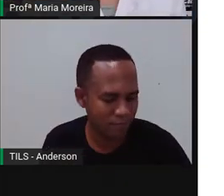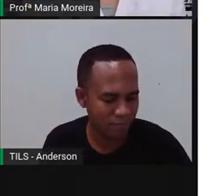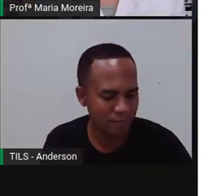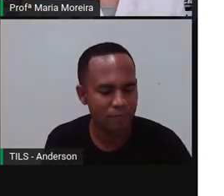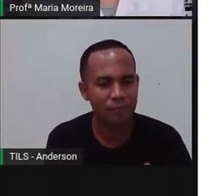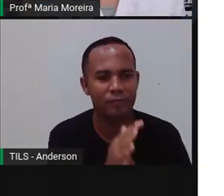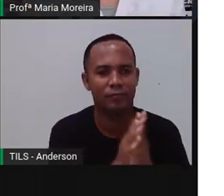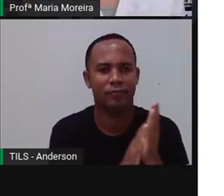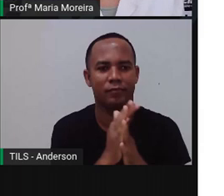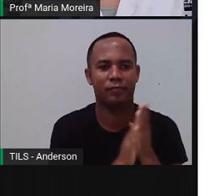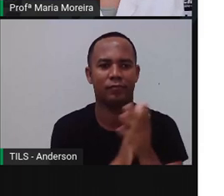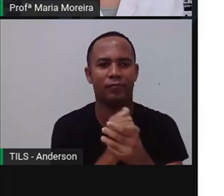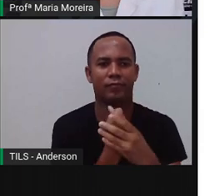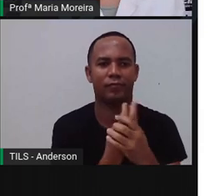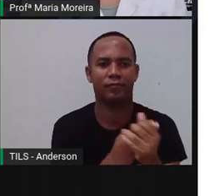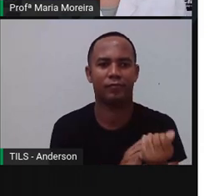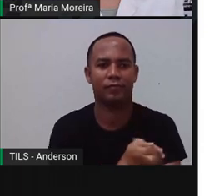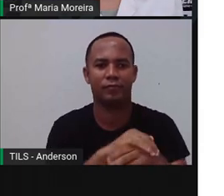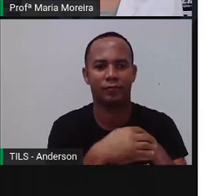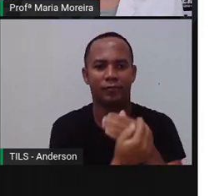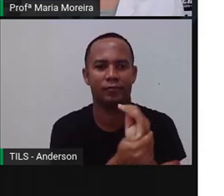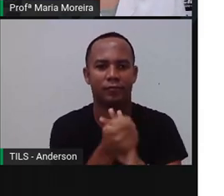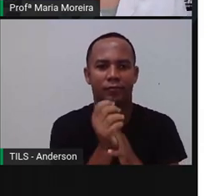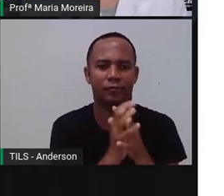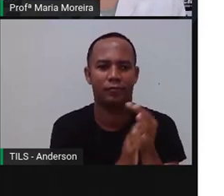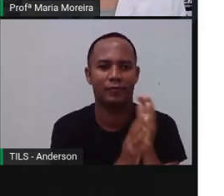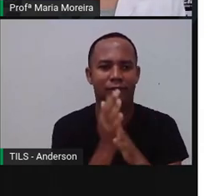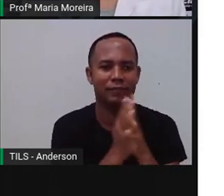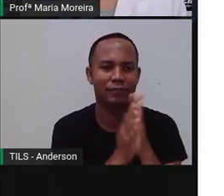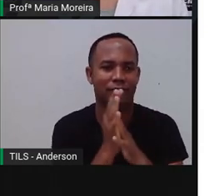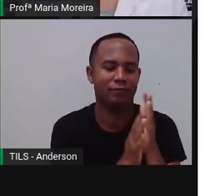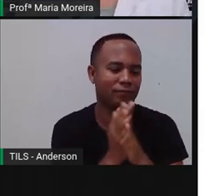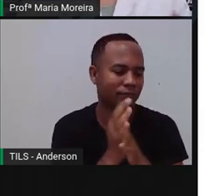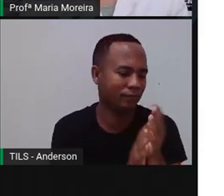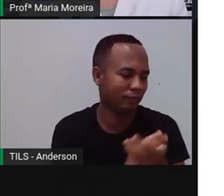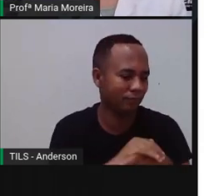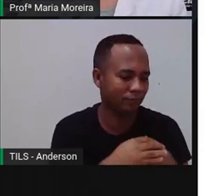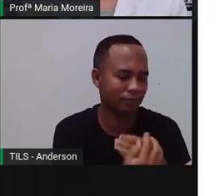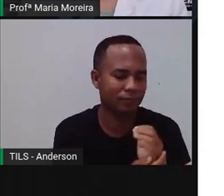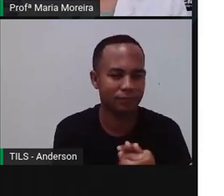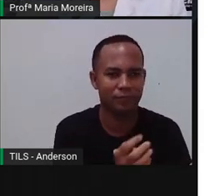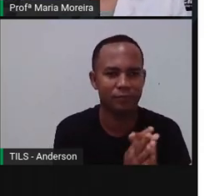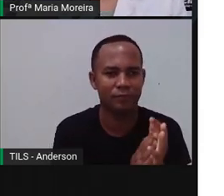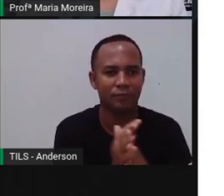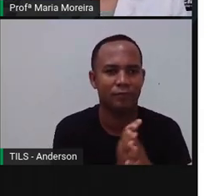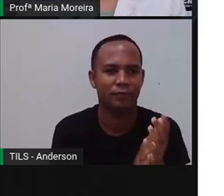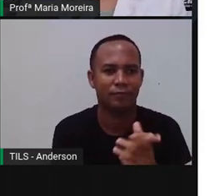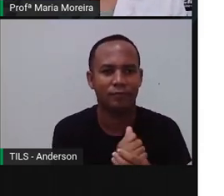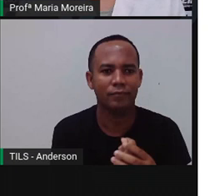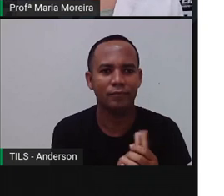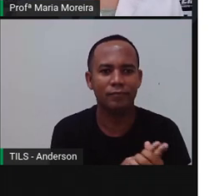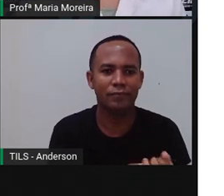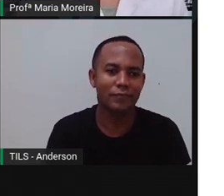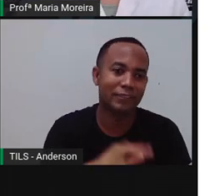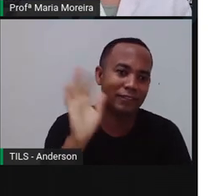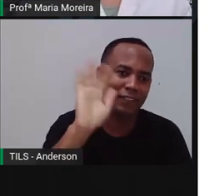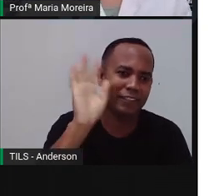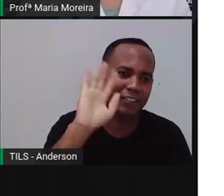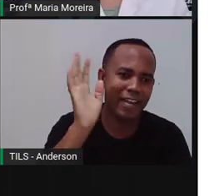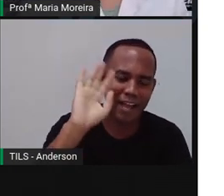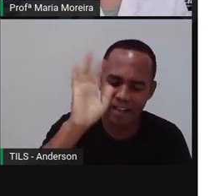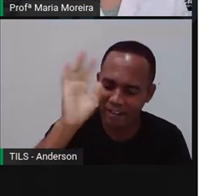Pratique o distanciamento social, isolamento social. Fiquem bem guardadinhos. E quando a vacina chegar aí para todo mundo, né?